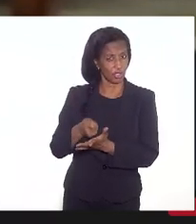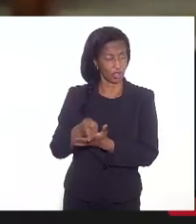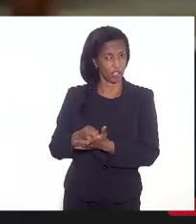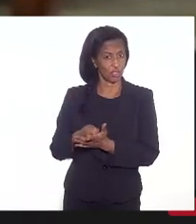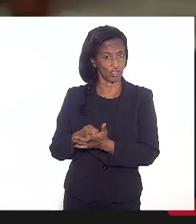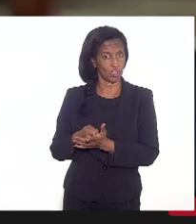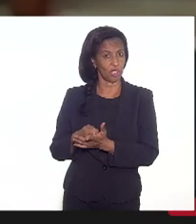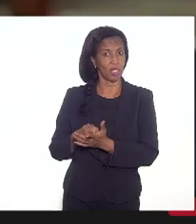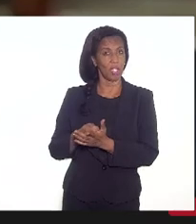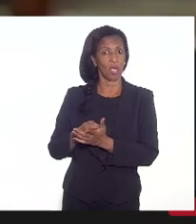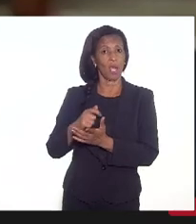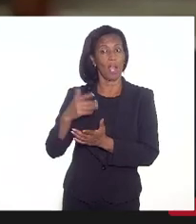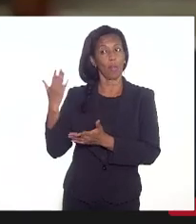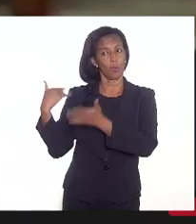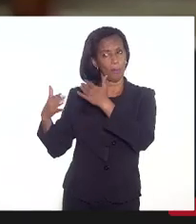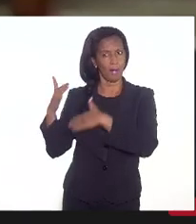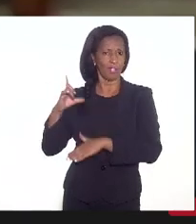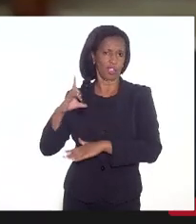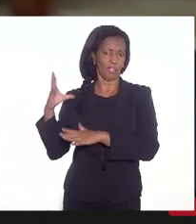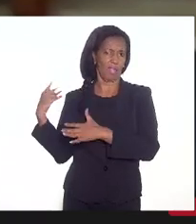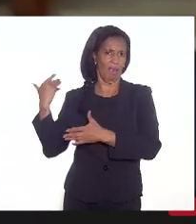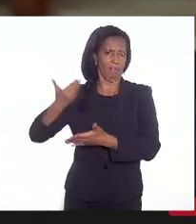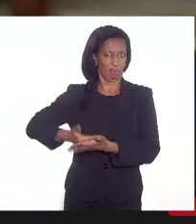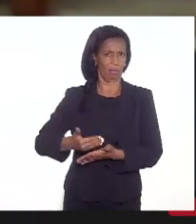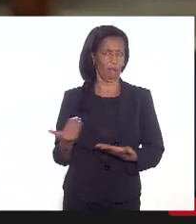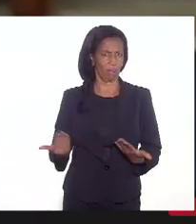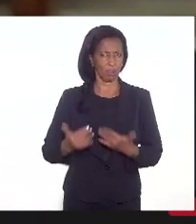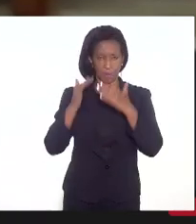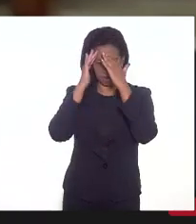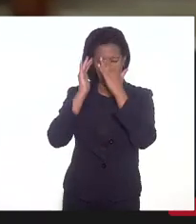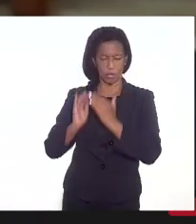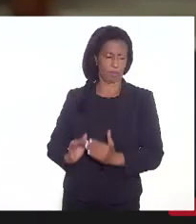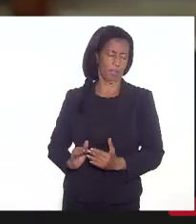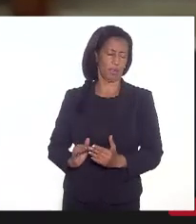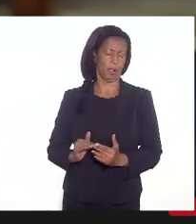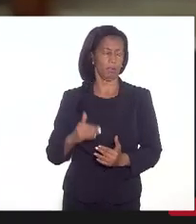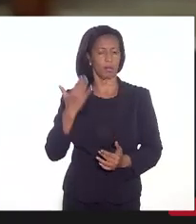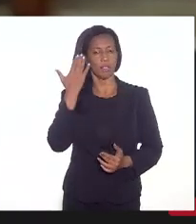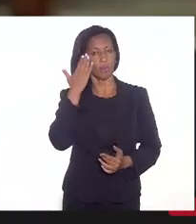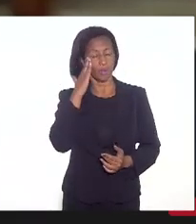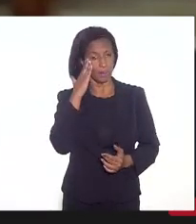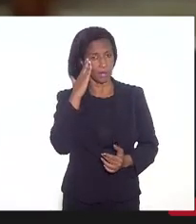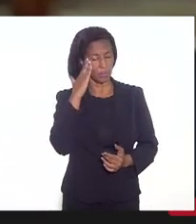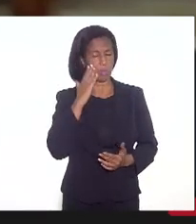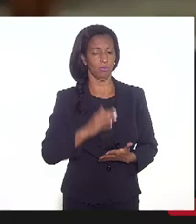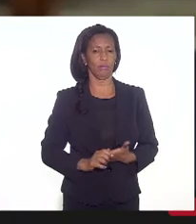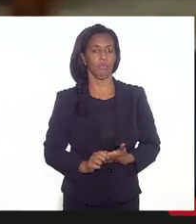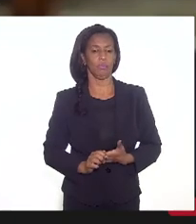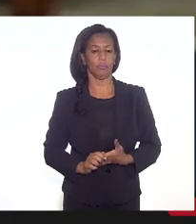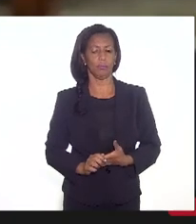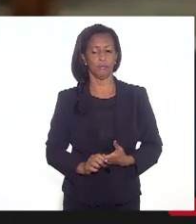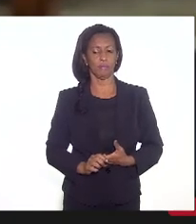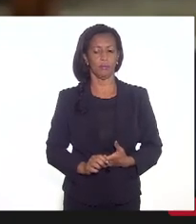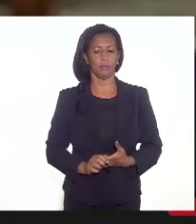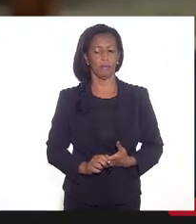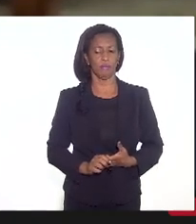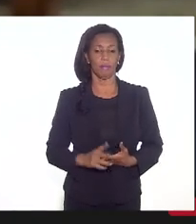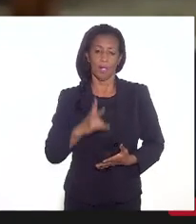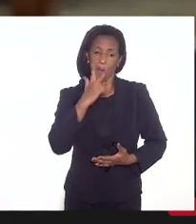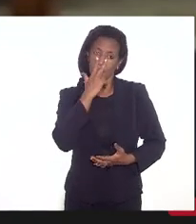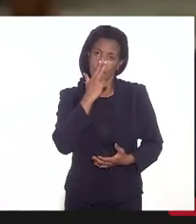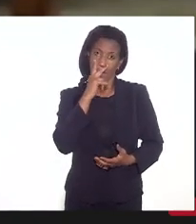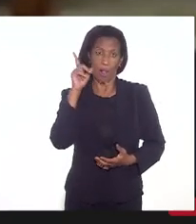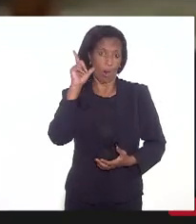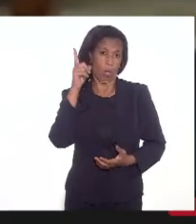até agora, isso é respeitado, esse é o entendimento também que a gente, me parece